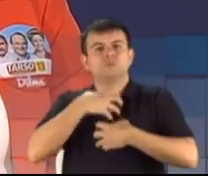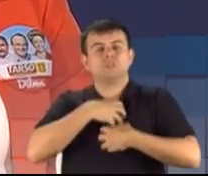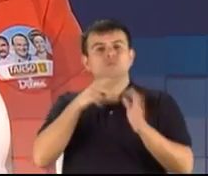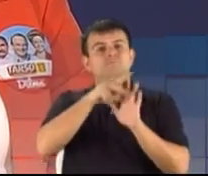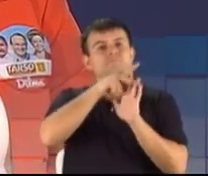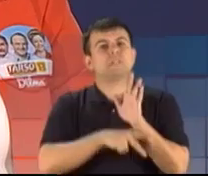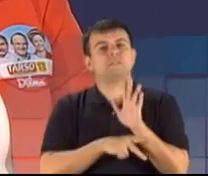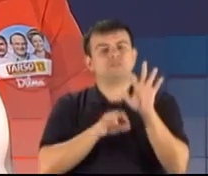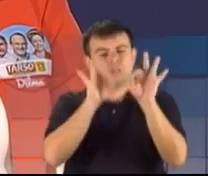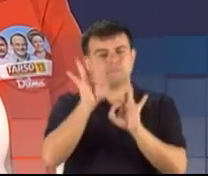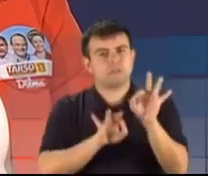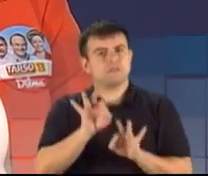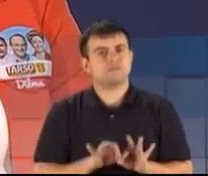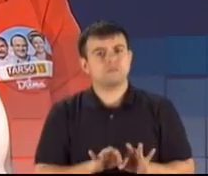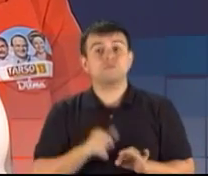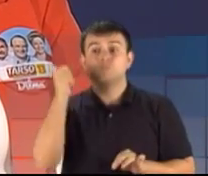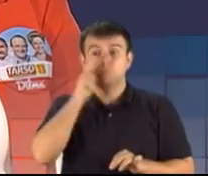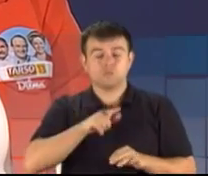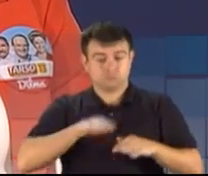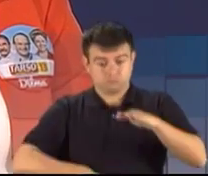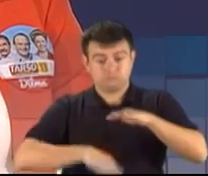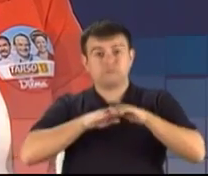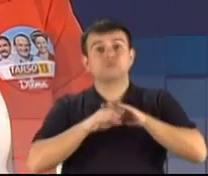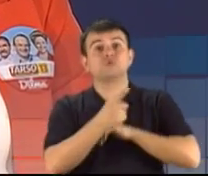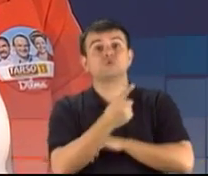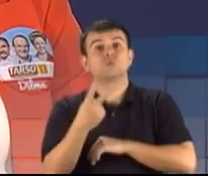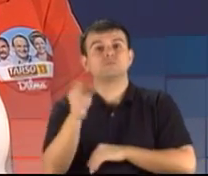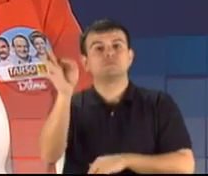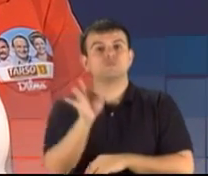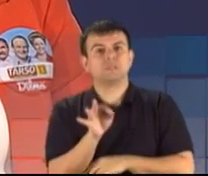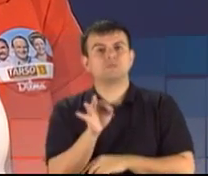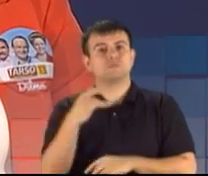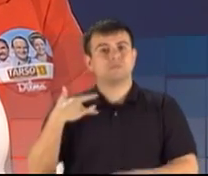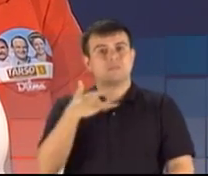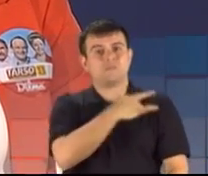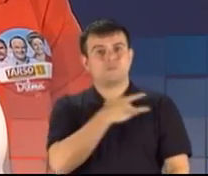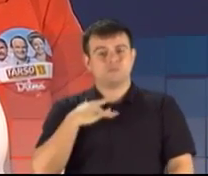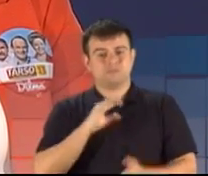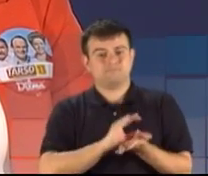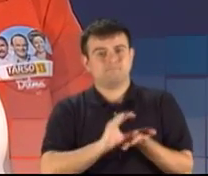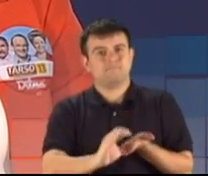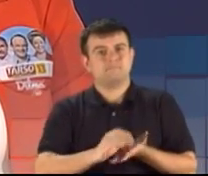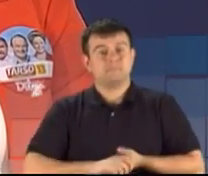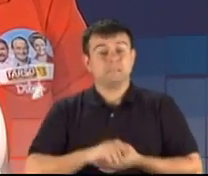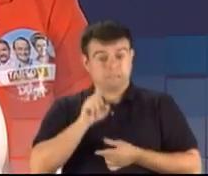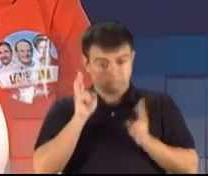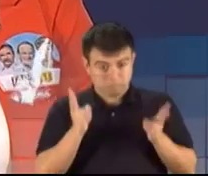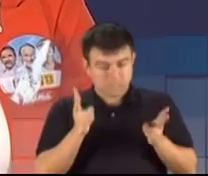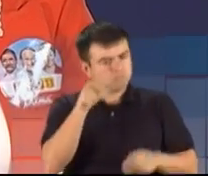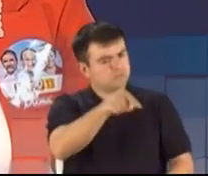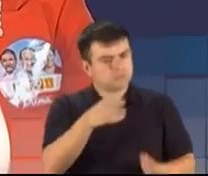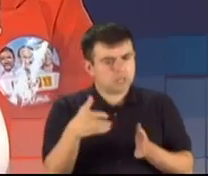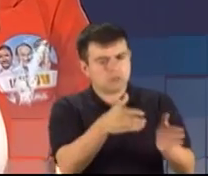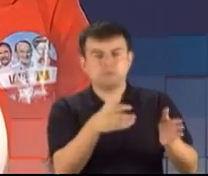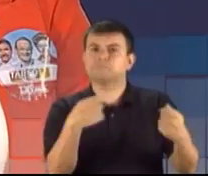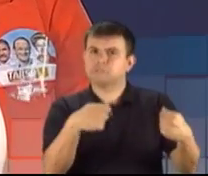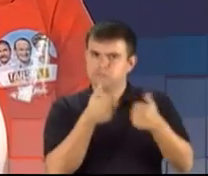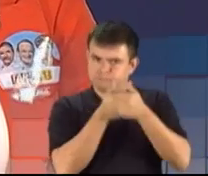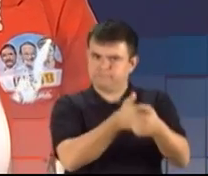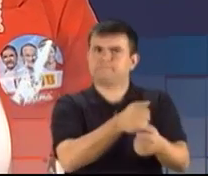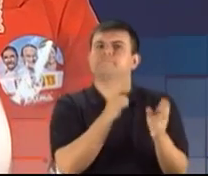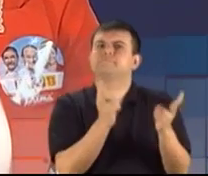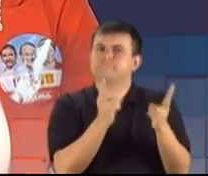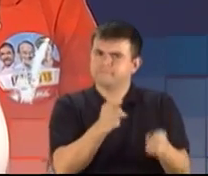que atingiu os 12% na saúde. Esse caminho nós precisamos perseguir. Nós queremos aprofundar.